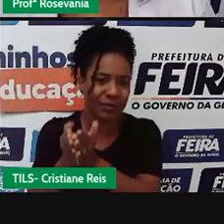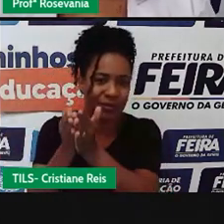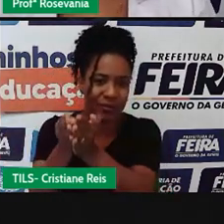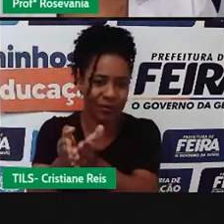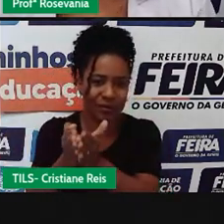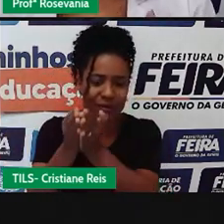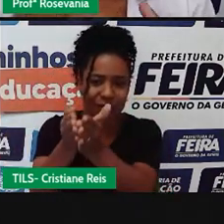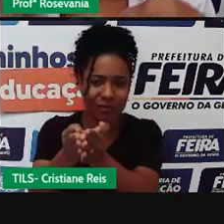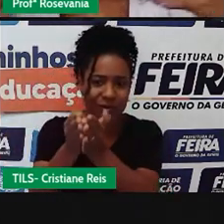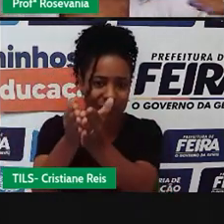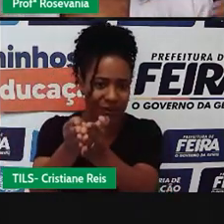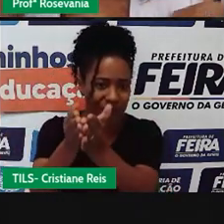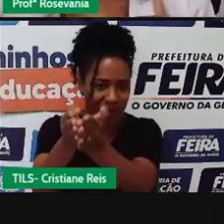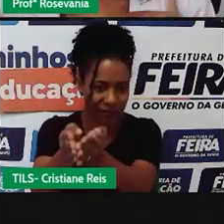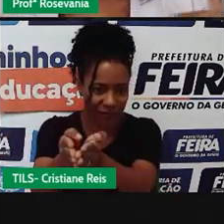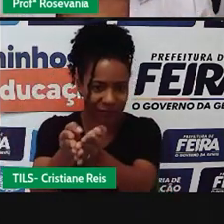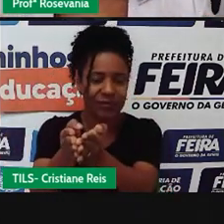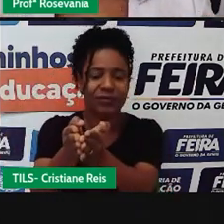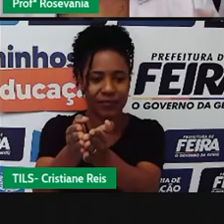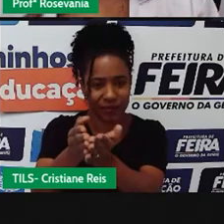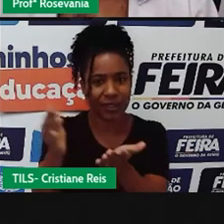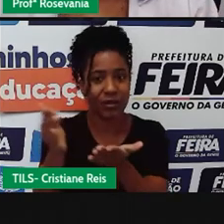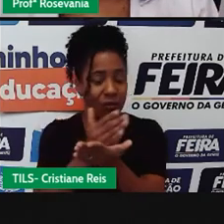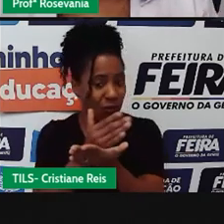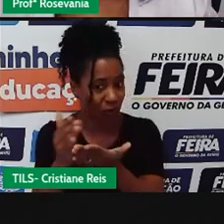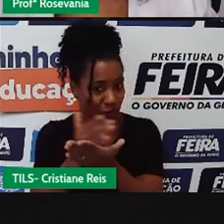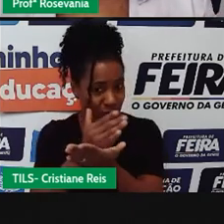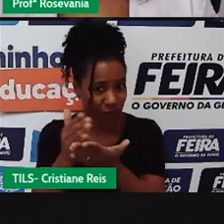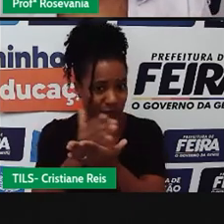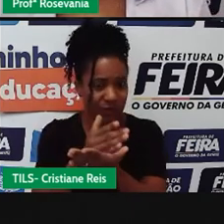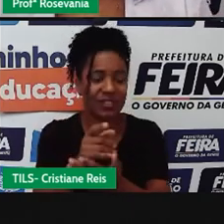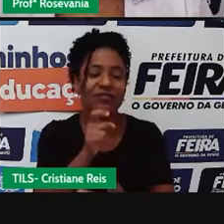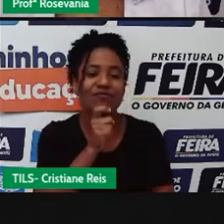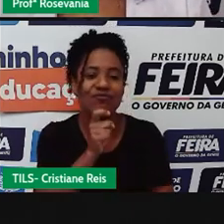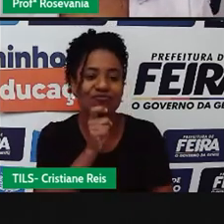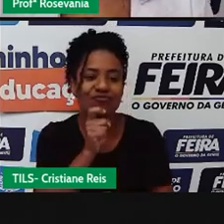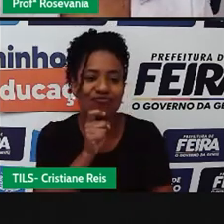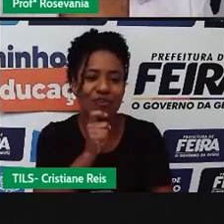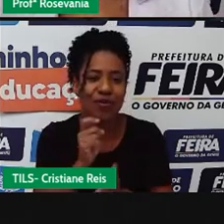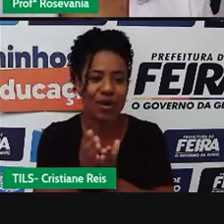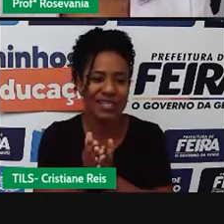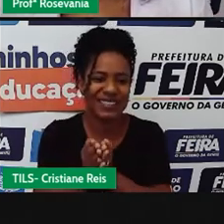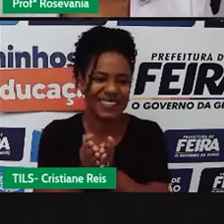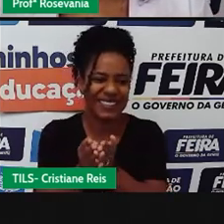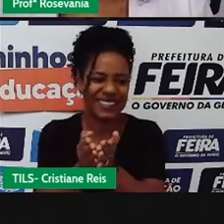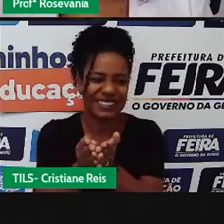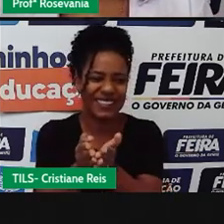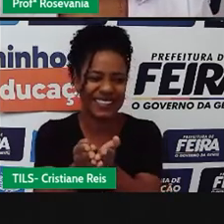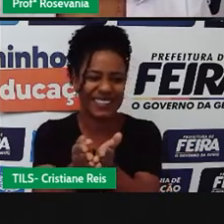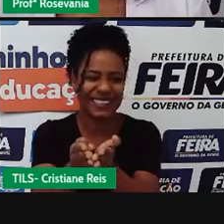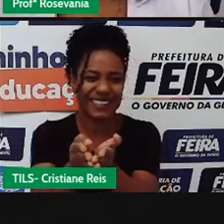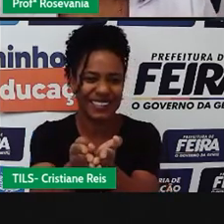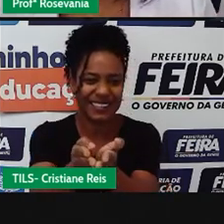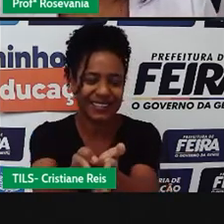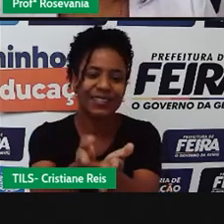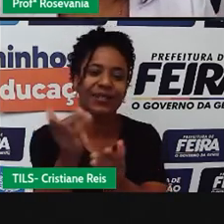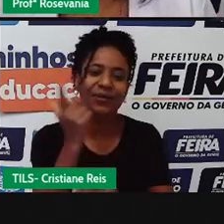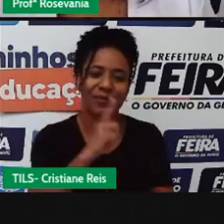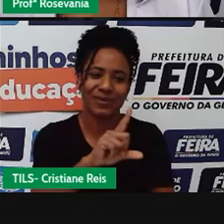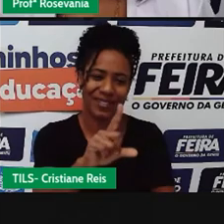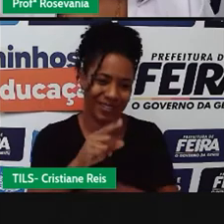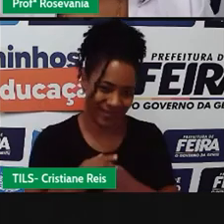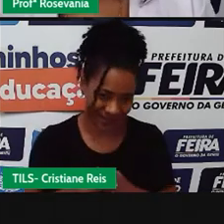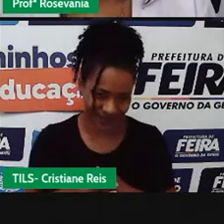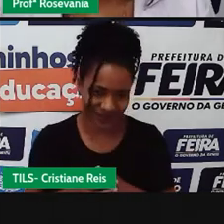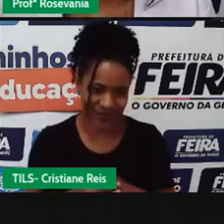quebram aquelas banquisas, né, aquelas camadas de gelo mais fininhas, e aí chega mais perto, então tem umas